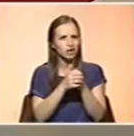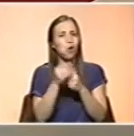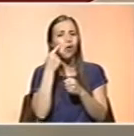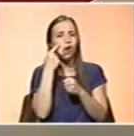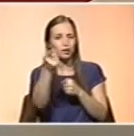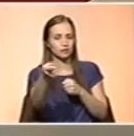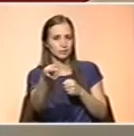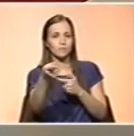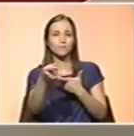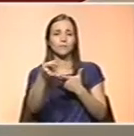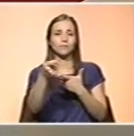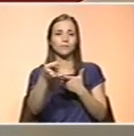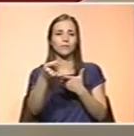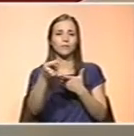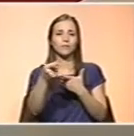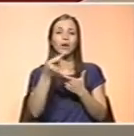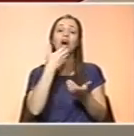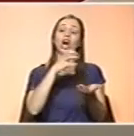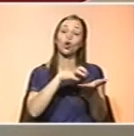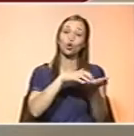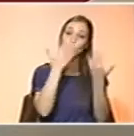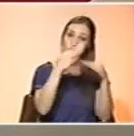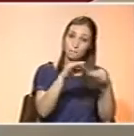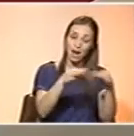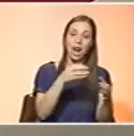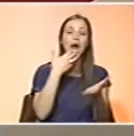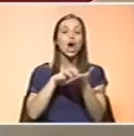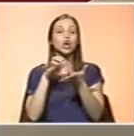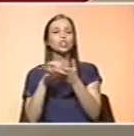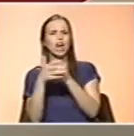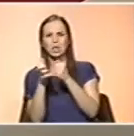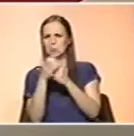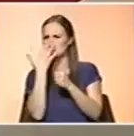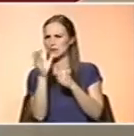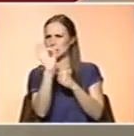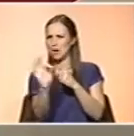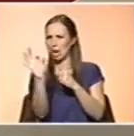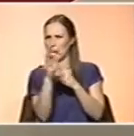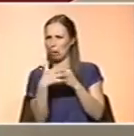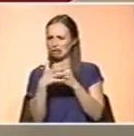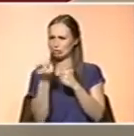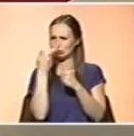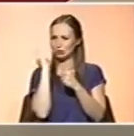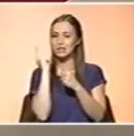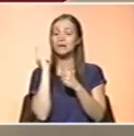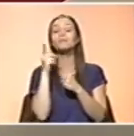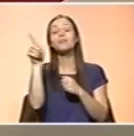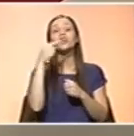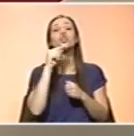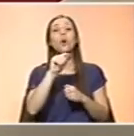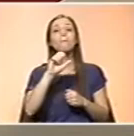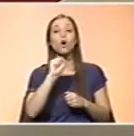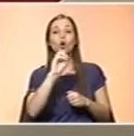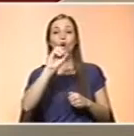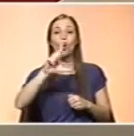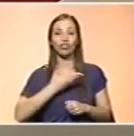aqui é o chamado... Então temos o arroz normal e o arroz cordelaranja, por causa que parece mais amarelo do cordelaranja. Eles chamam-no golden rice, o